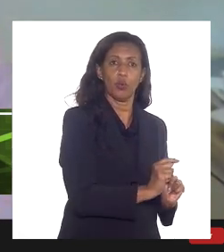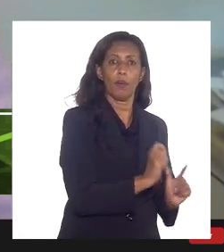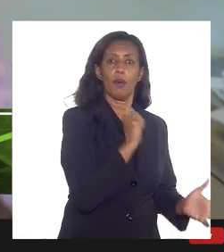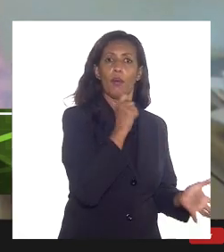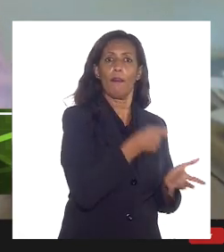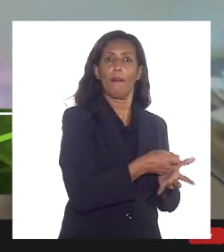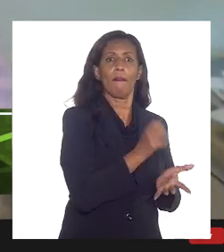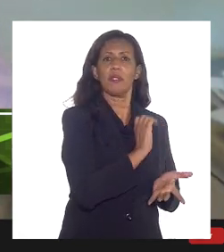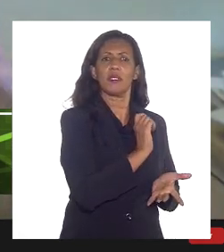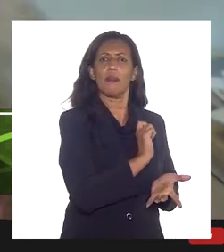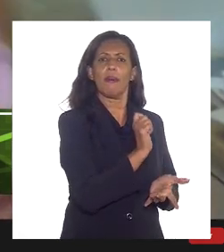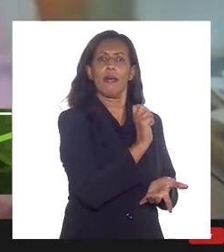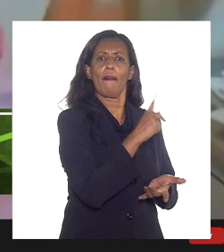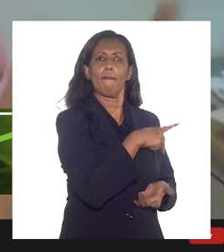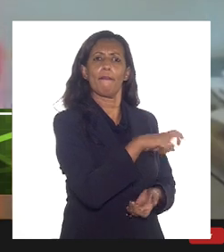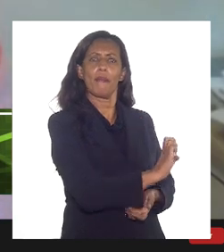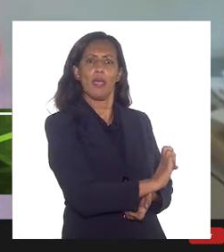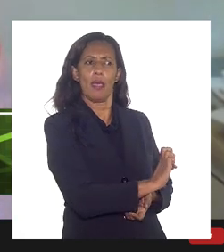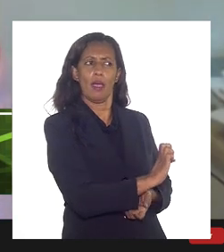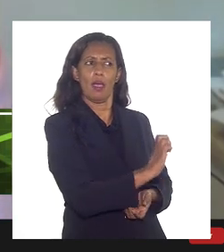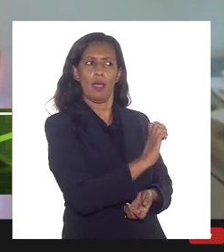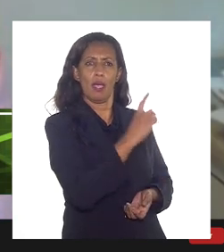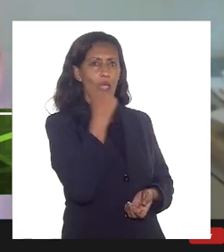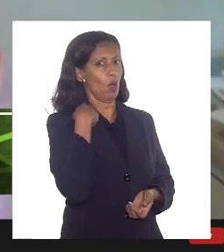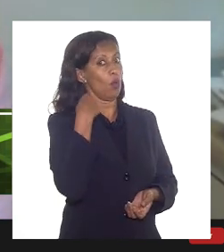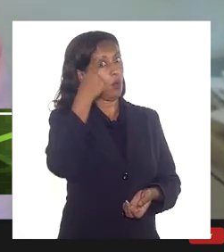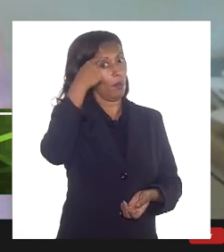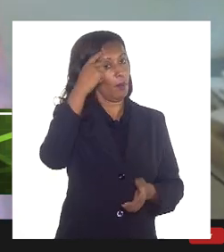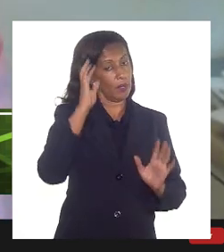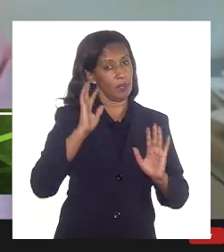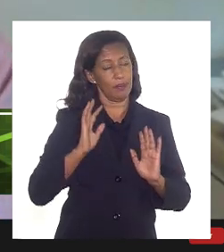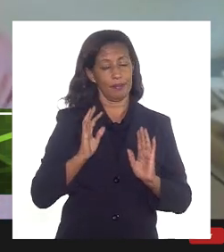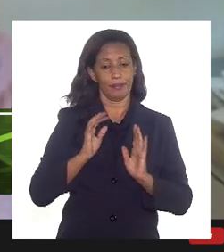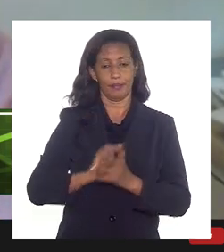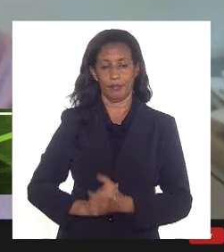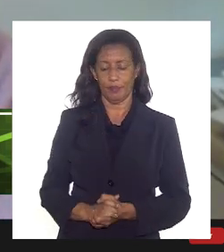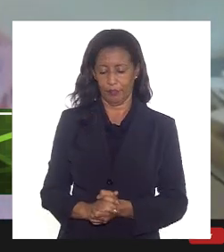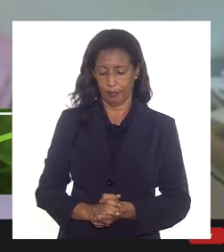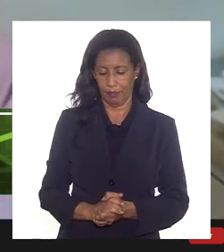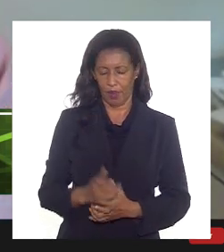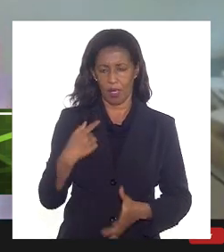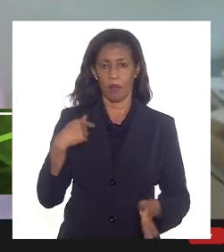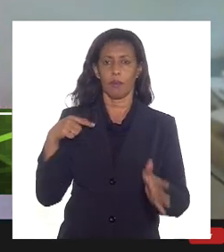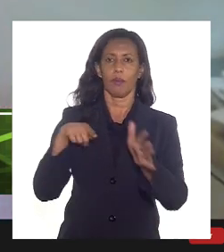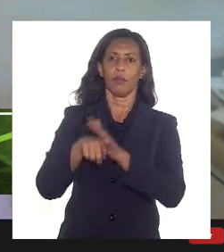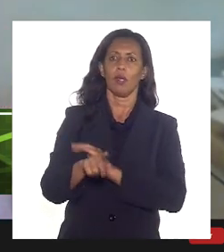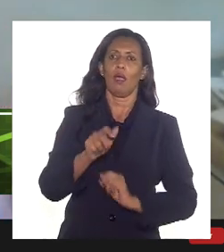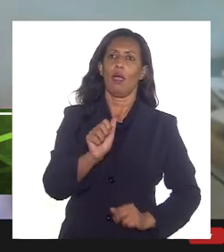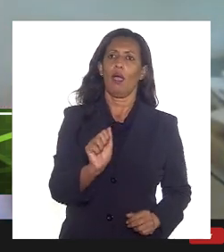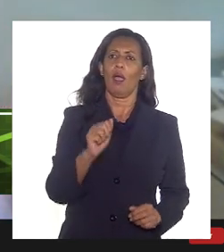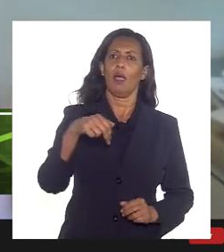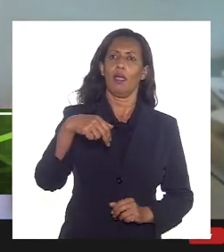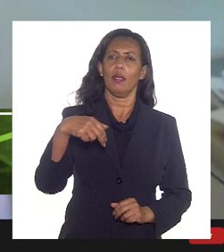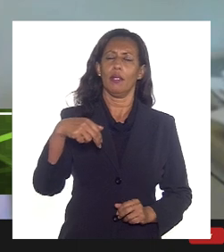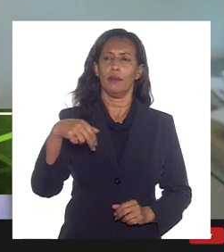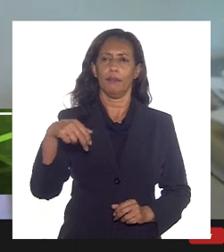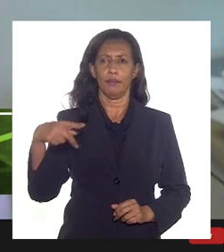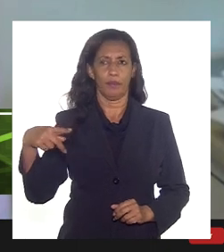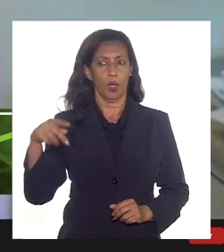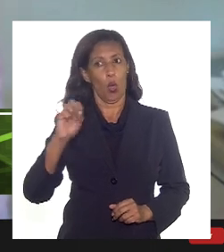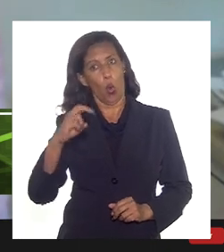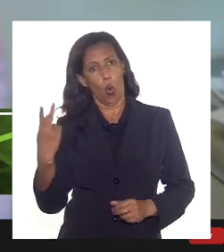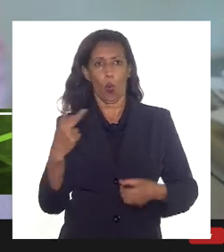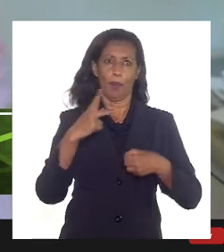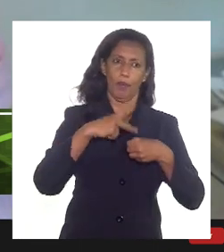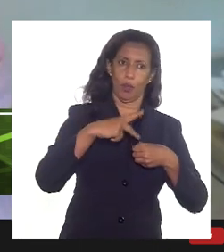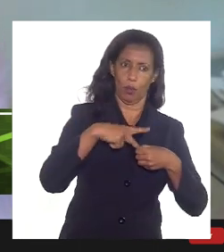Essa é a lógica que eu chego disso tudo. Aí eu pergunto tanto a ANP quanto a Petrobras, que é a